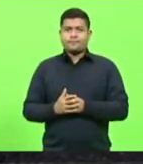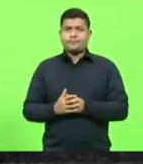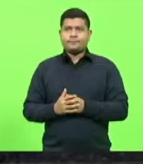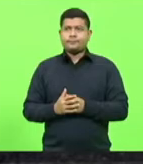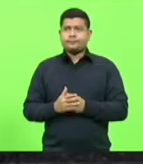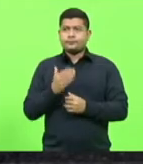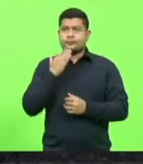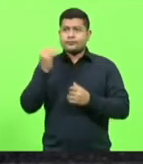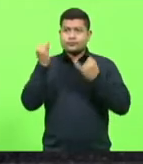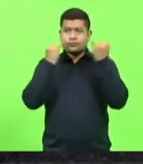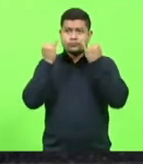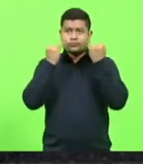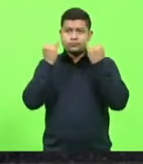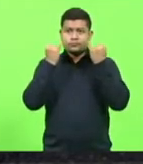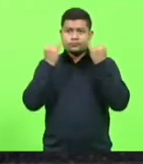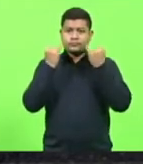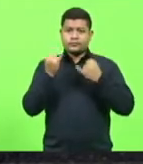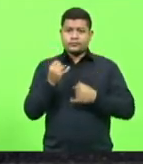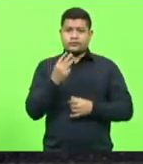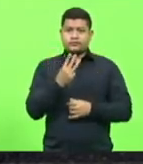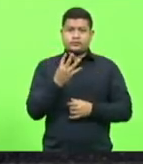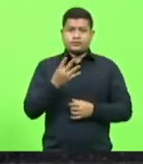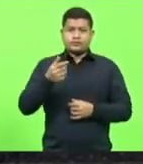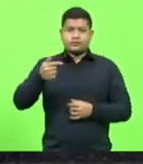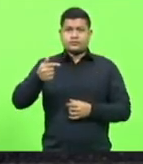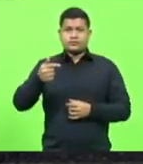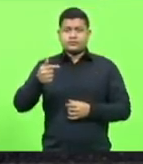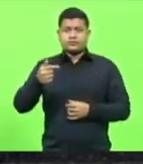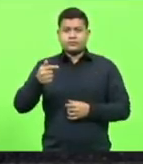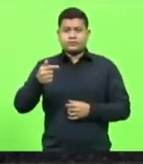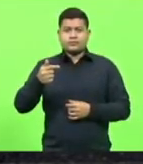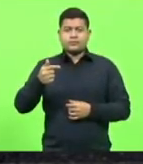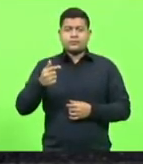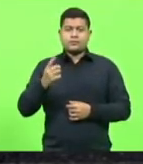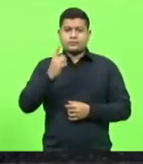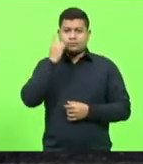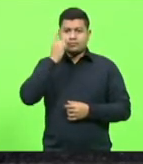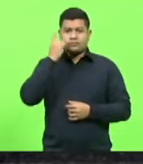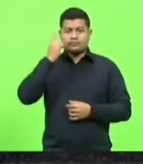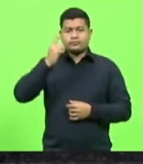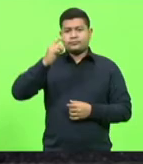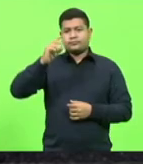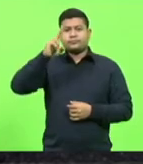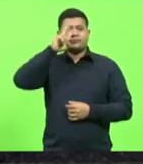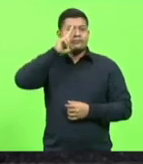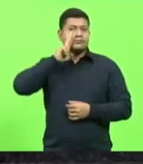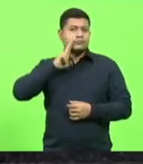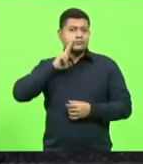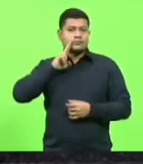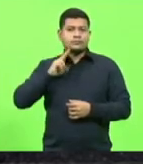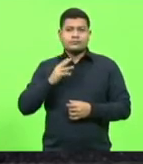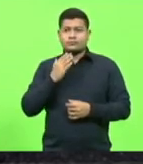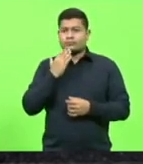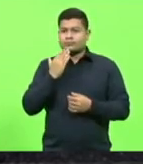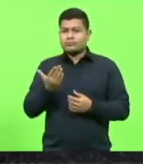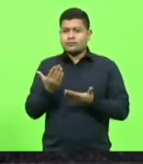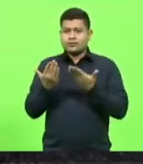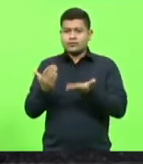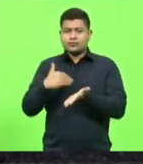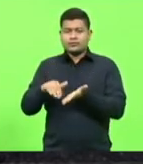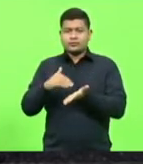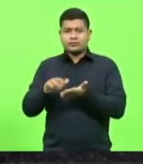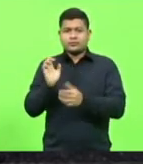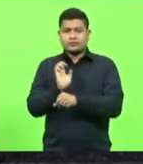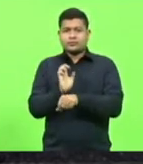Pedido de informação número 347. Deputado Ivan Nates. Solicitando ao secretário de Estado da